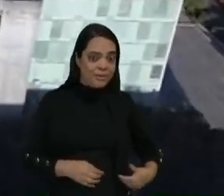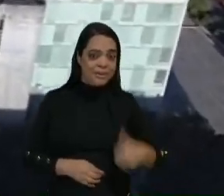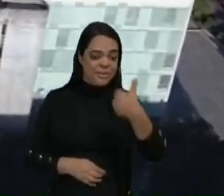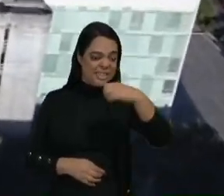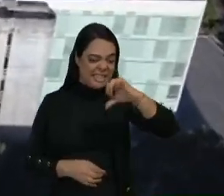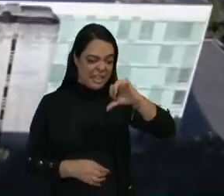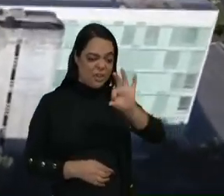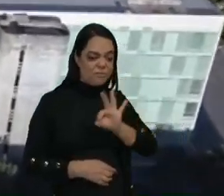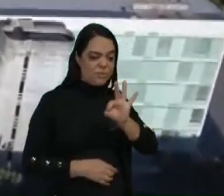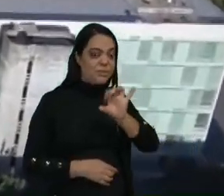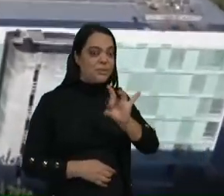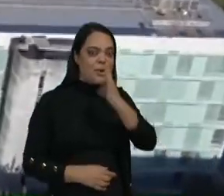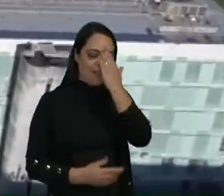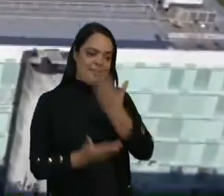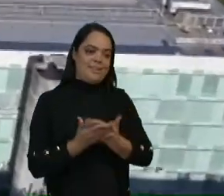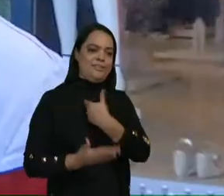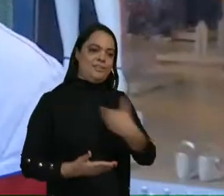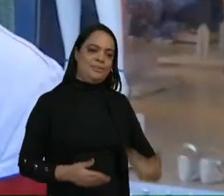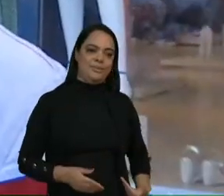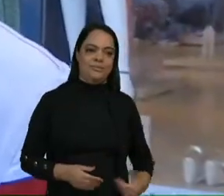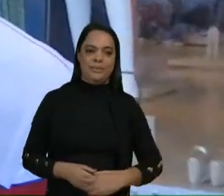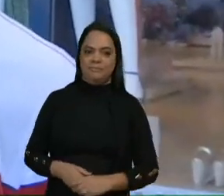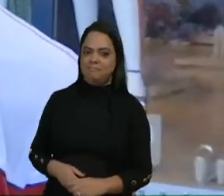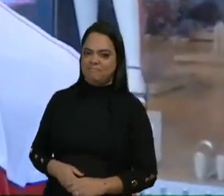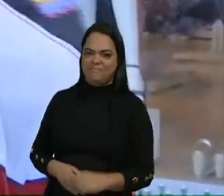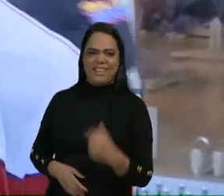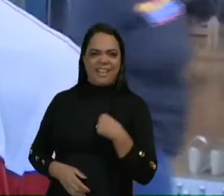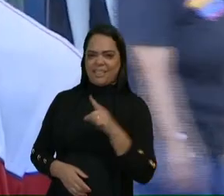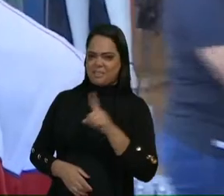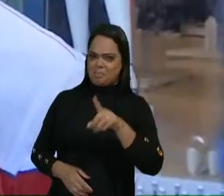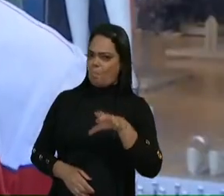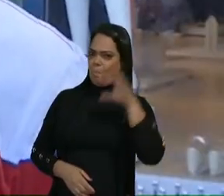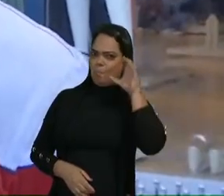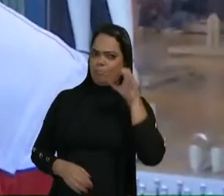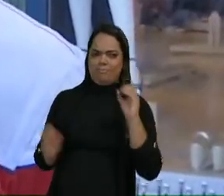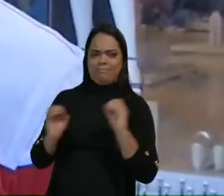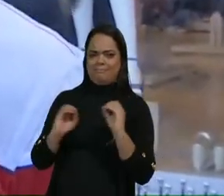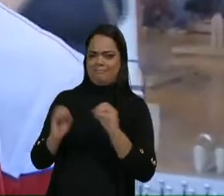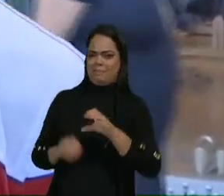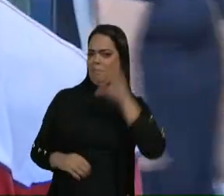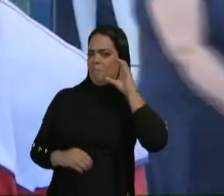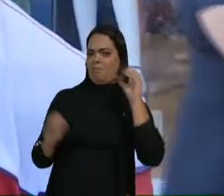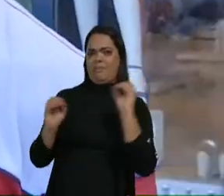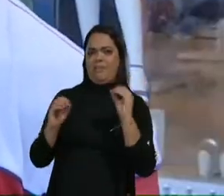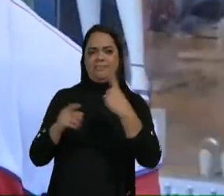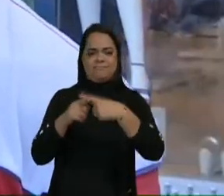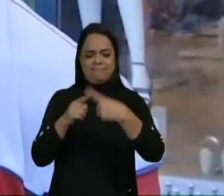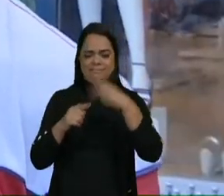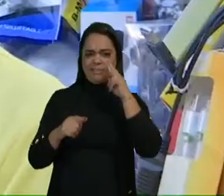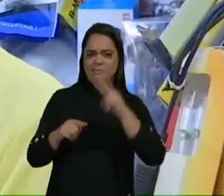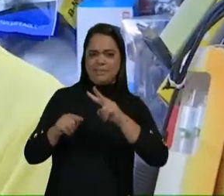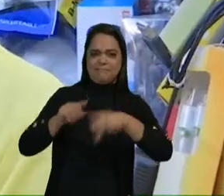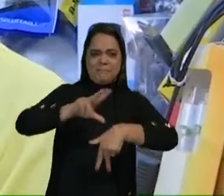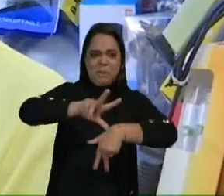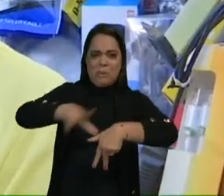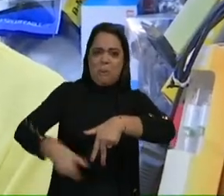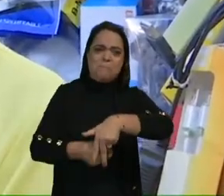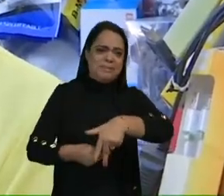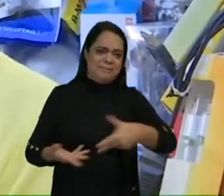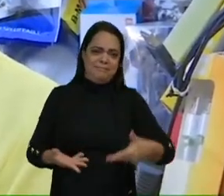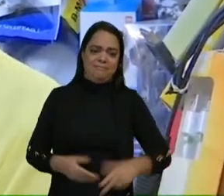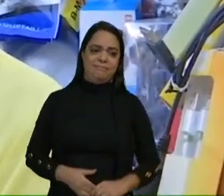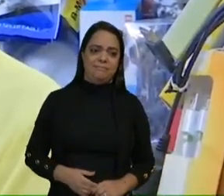% acreditam nos governos. Não, não confiam. Não confiam porque a gente vê muita corrupção, né? Eles